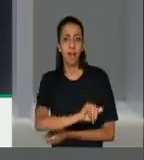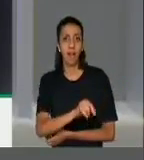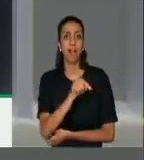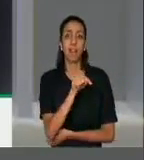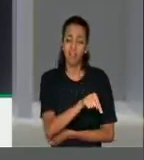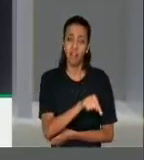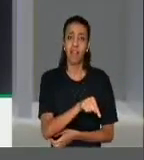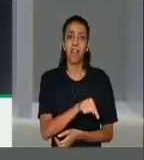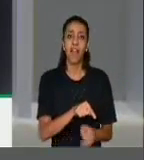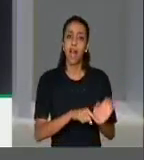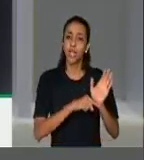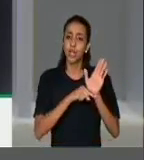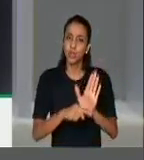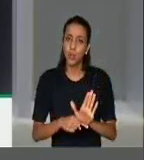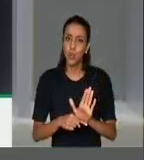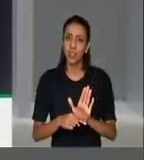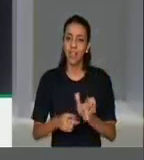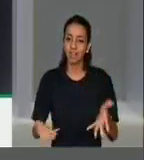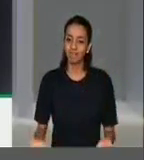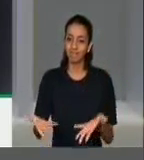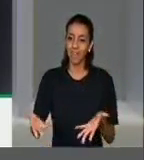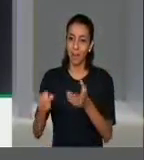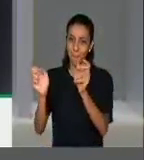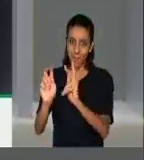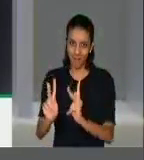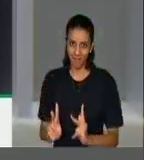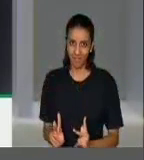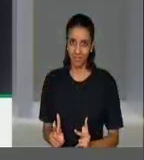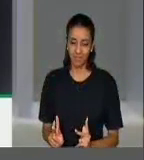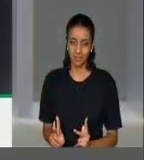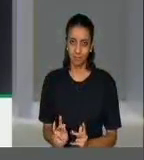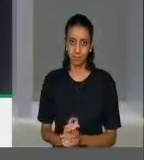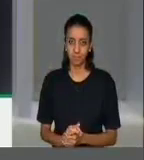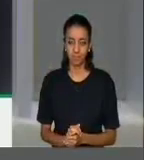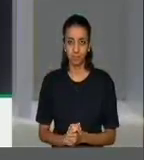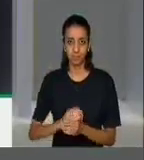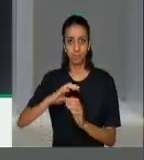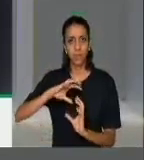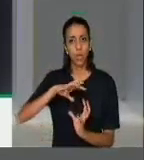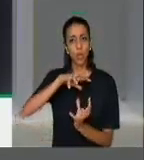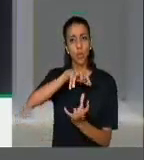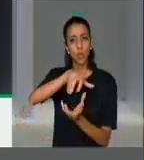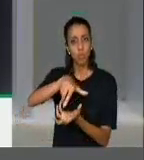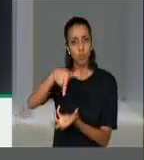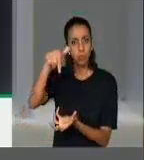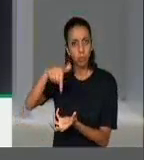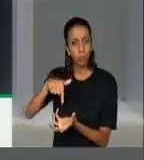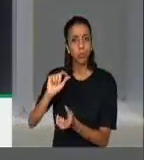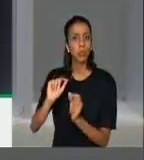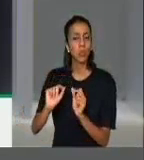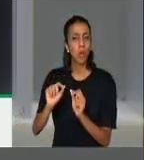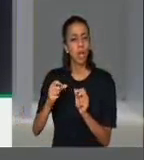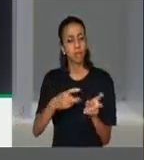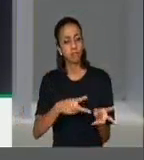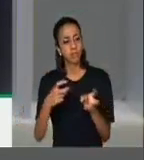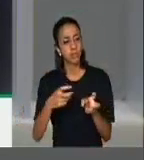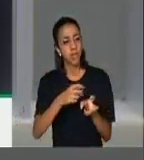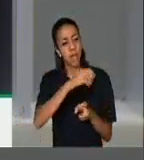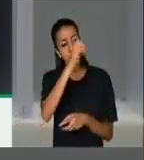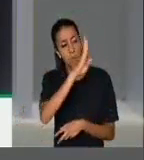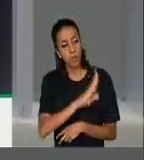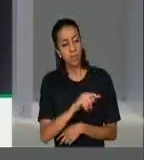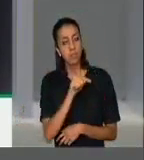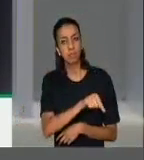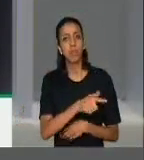processo de construção da paz. Internacionalmente, nosso país tem desempenhado um